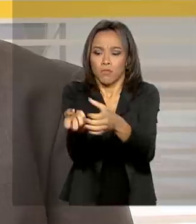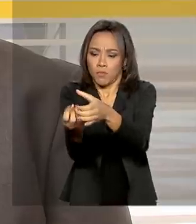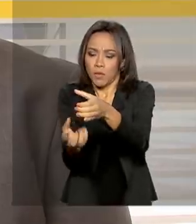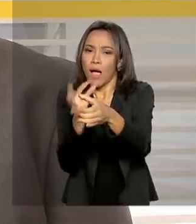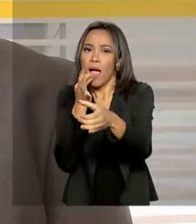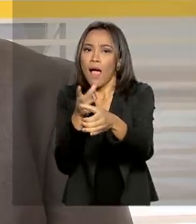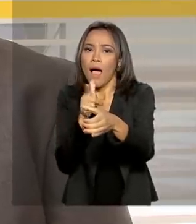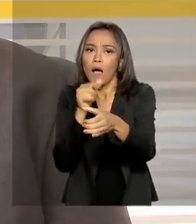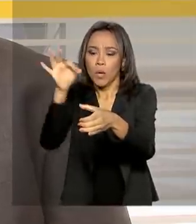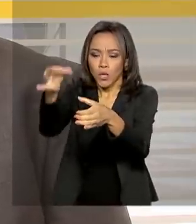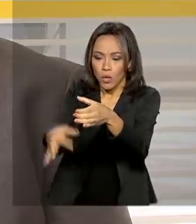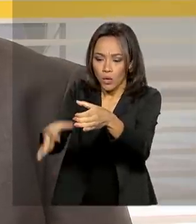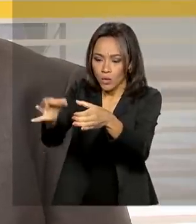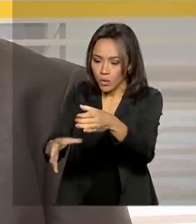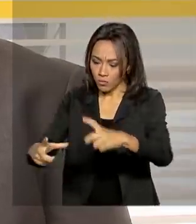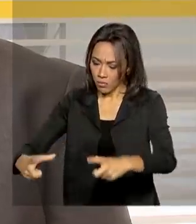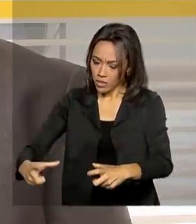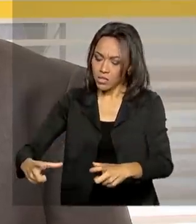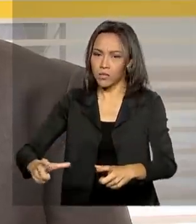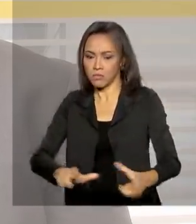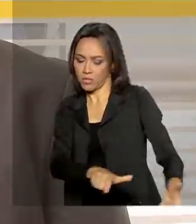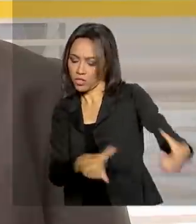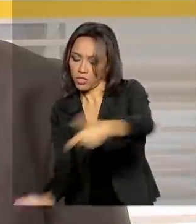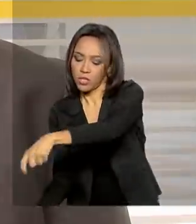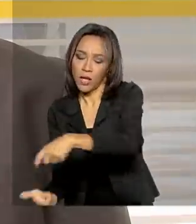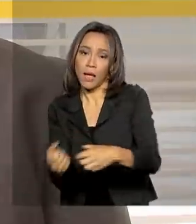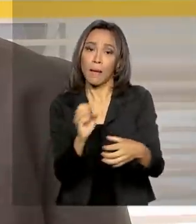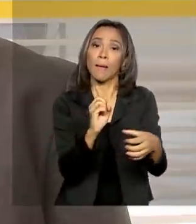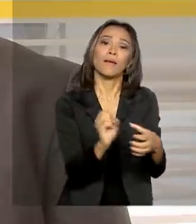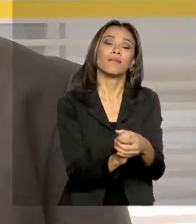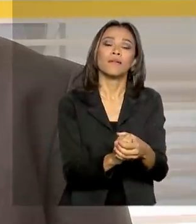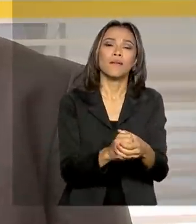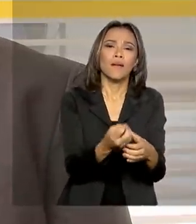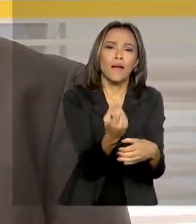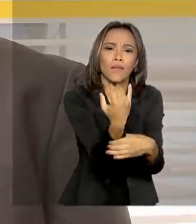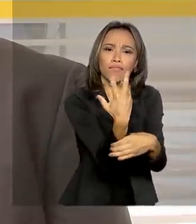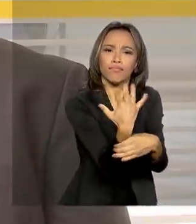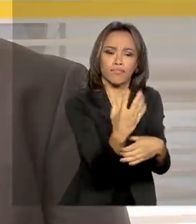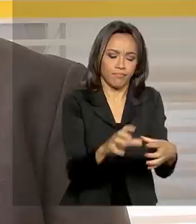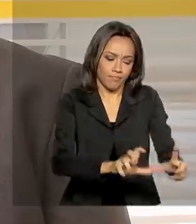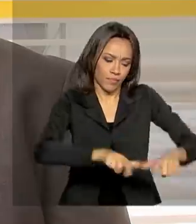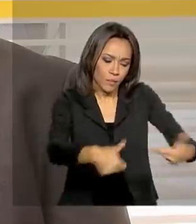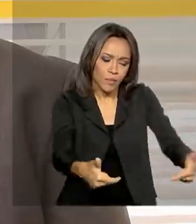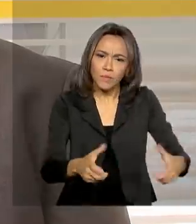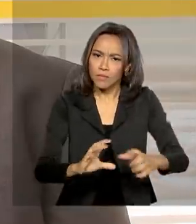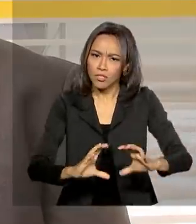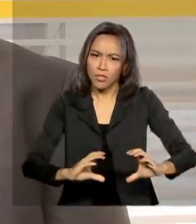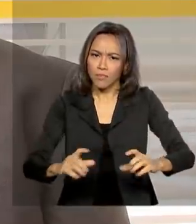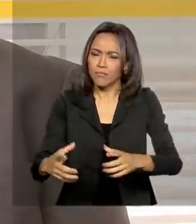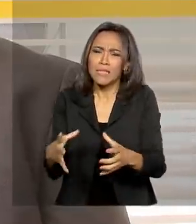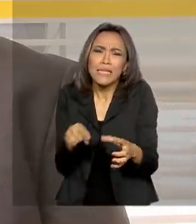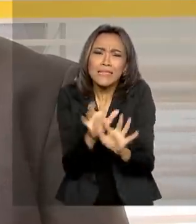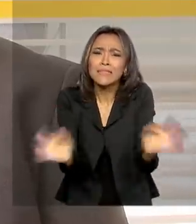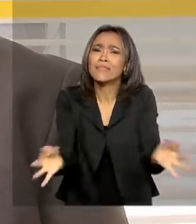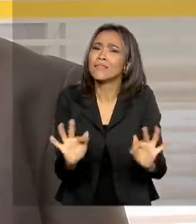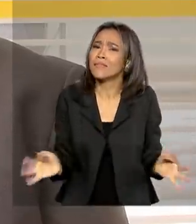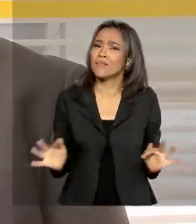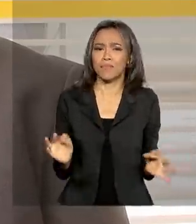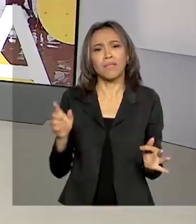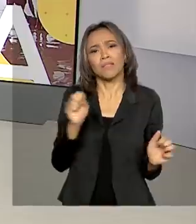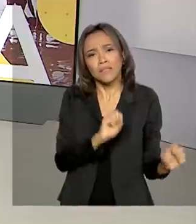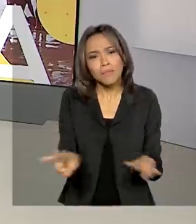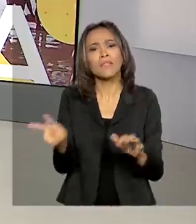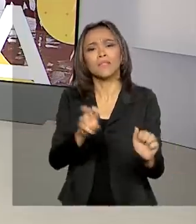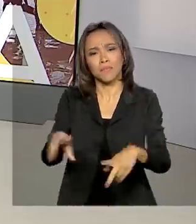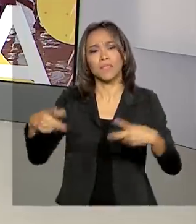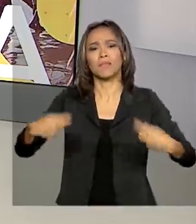geladeira, nos pratinhos de vasos de planta. São ações simples, mas que precisam ser feitas semanalmente.